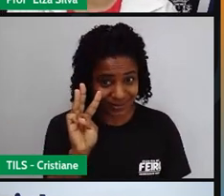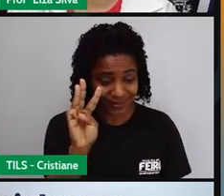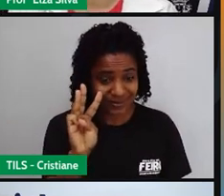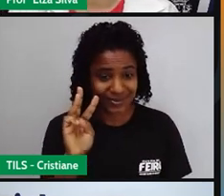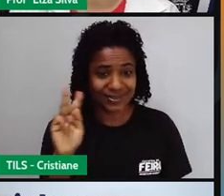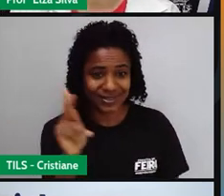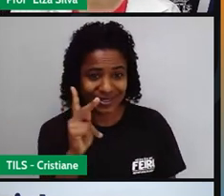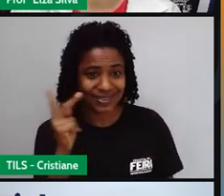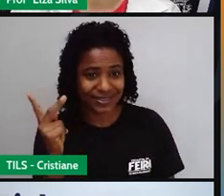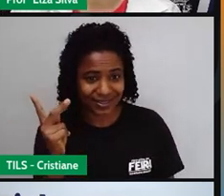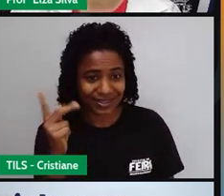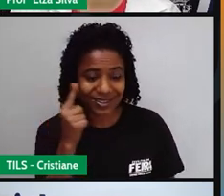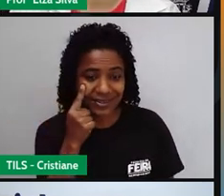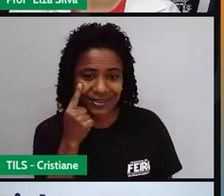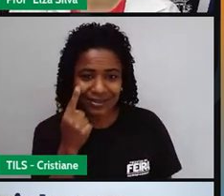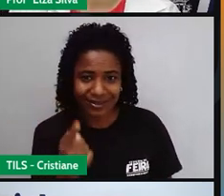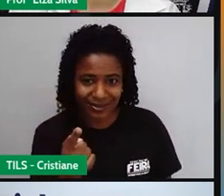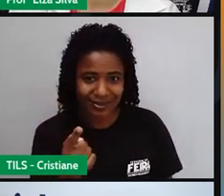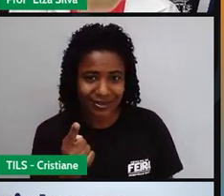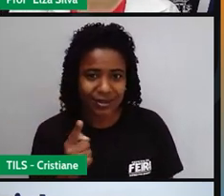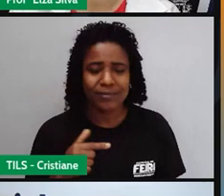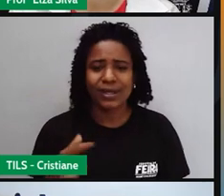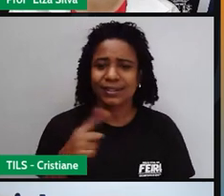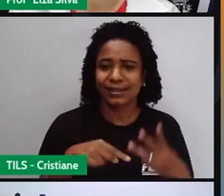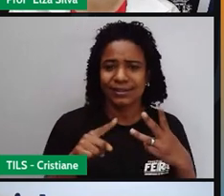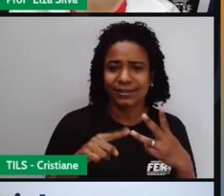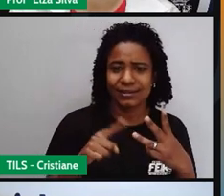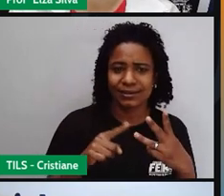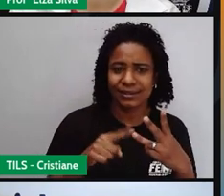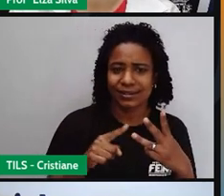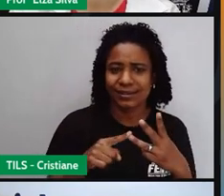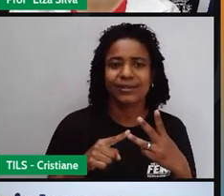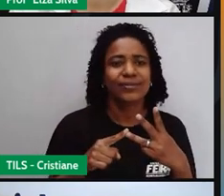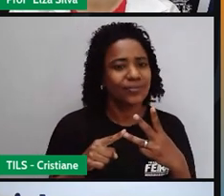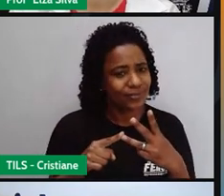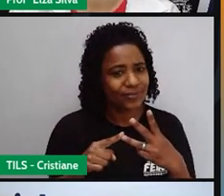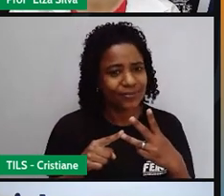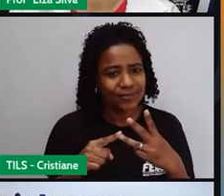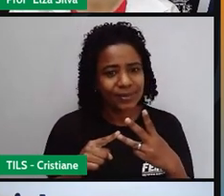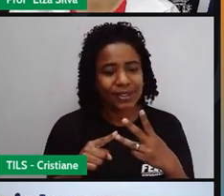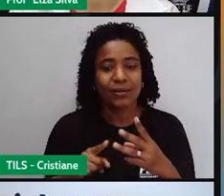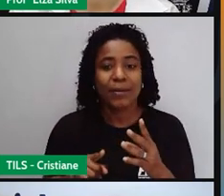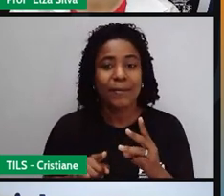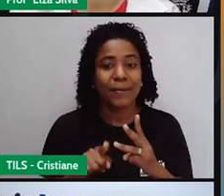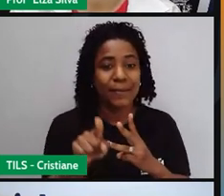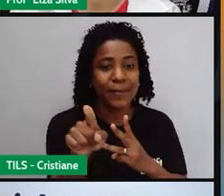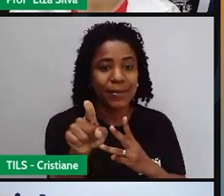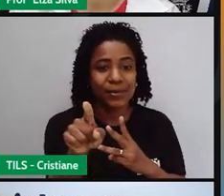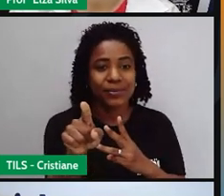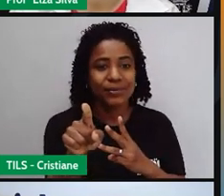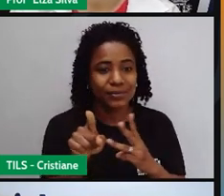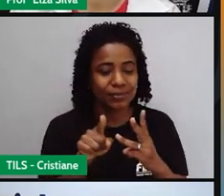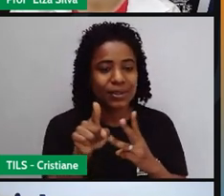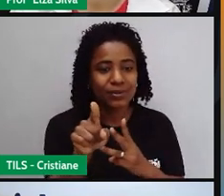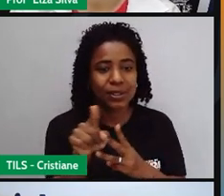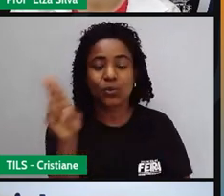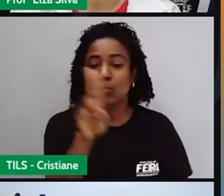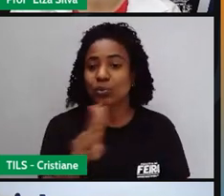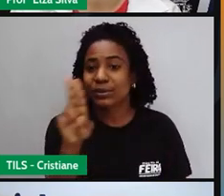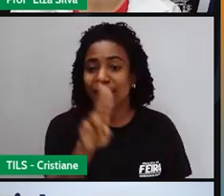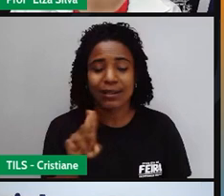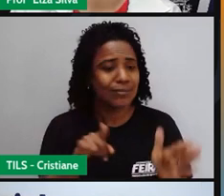terceira, apesar de não iniciar com o W e H, mas ela também é uma pergunta, uma palavra muito utilizada para fazer